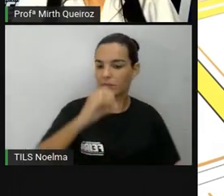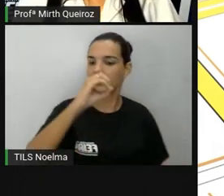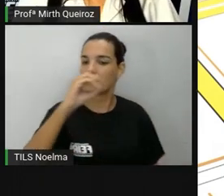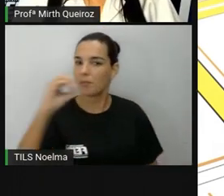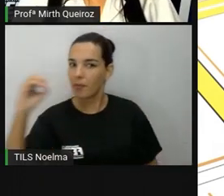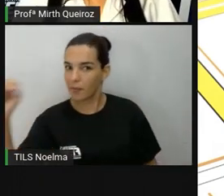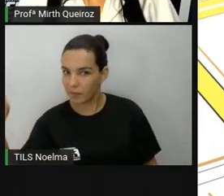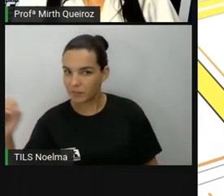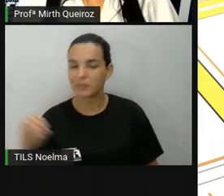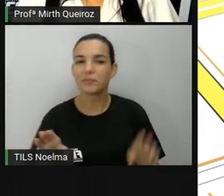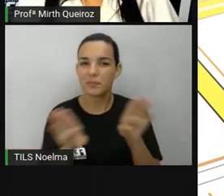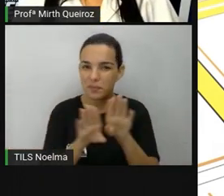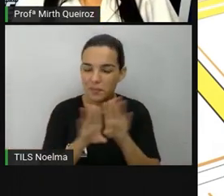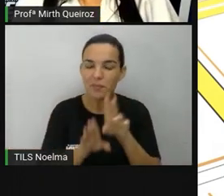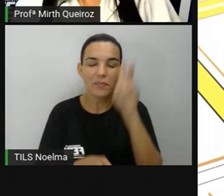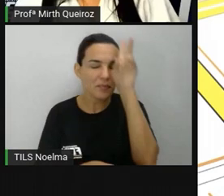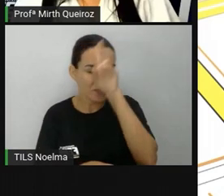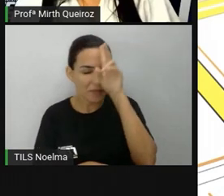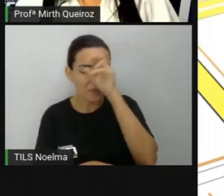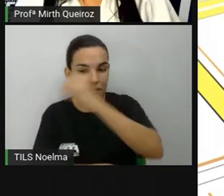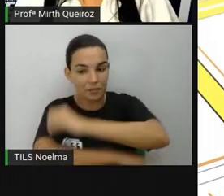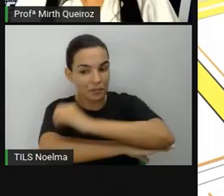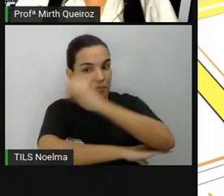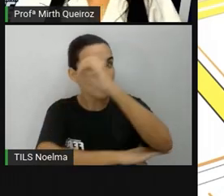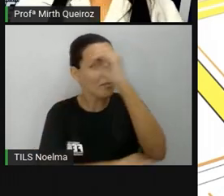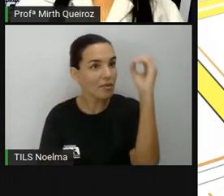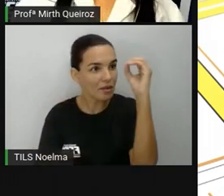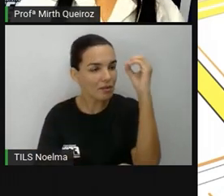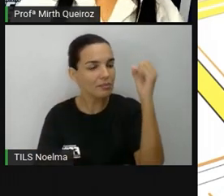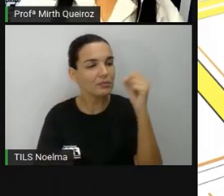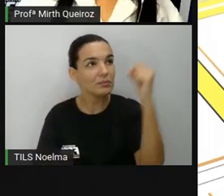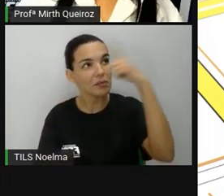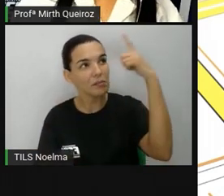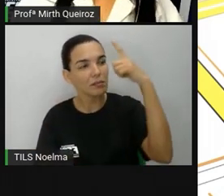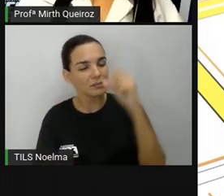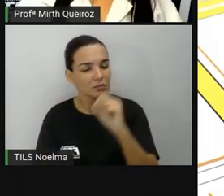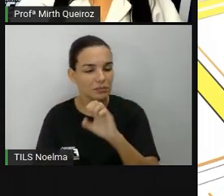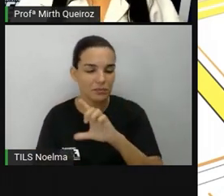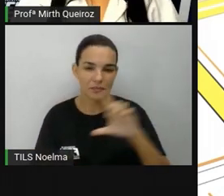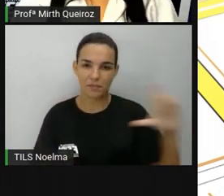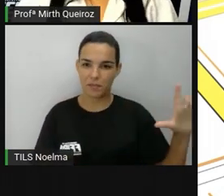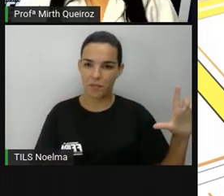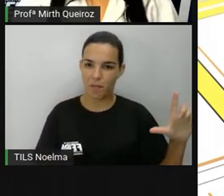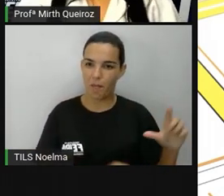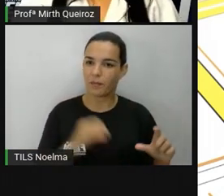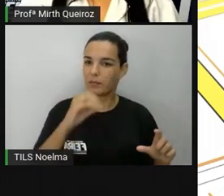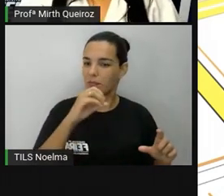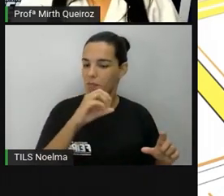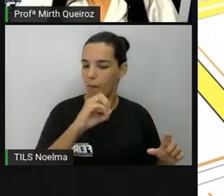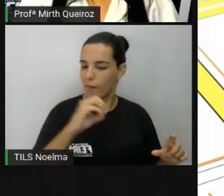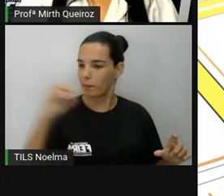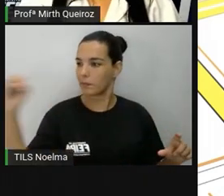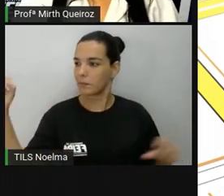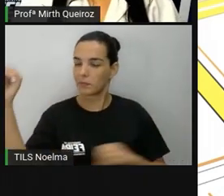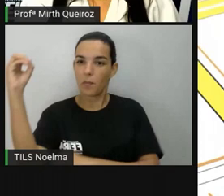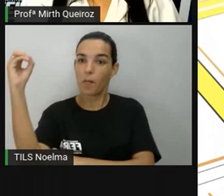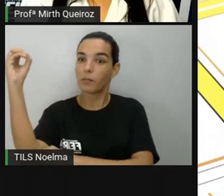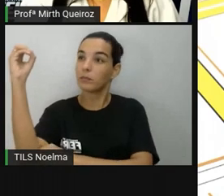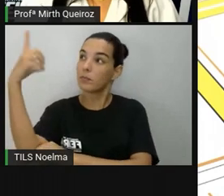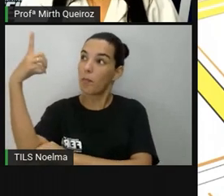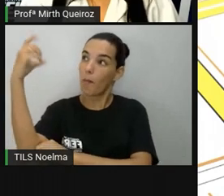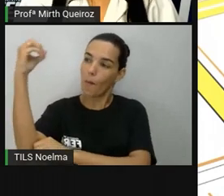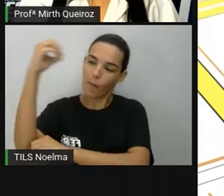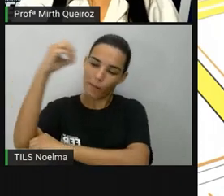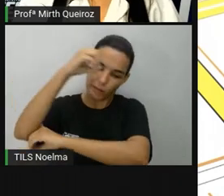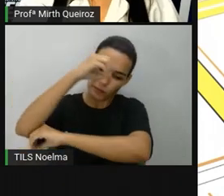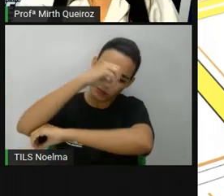leste é sempre aonde o sol nasce e o oeste é onde o sol se põe. A nossa